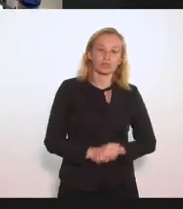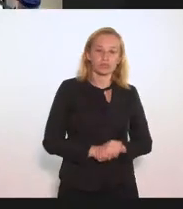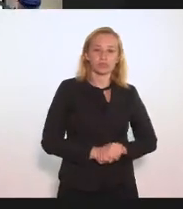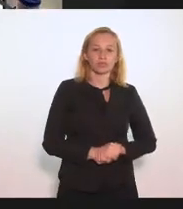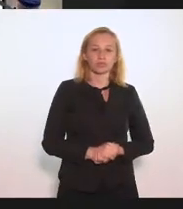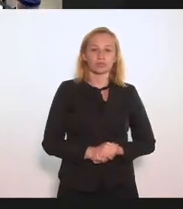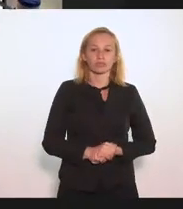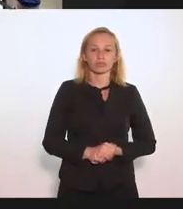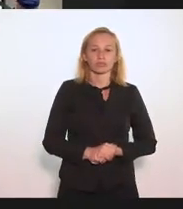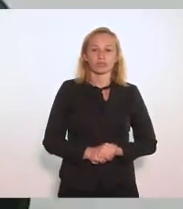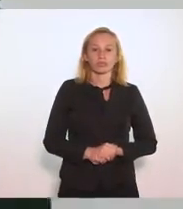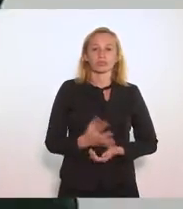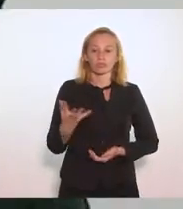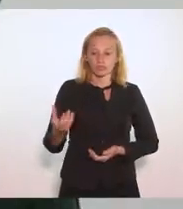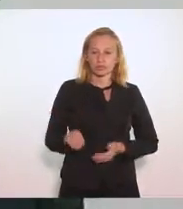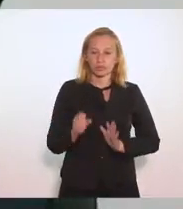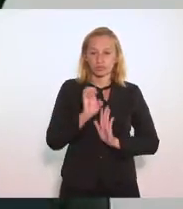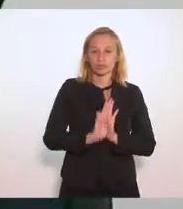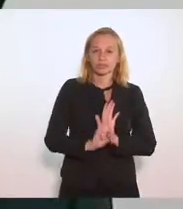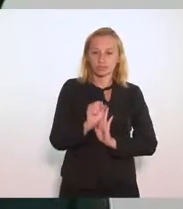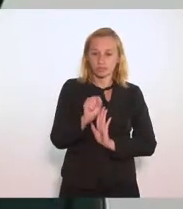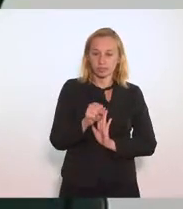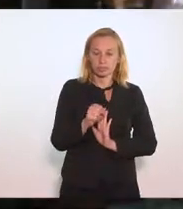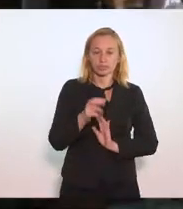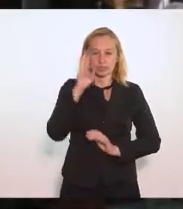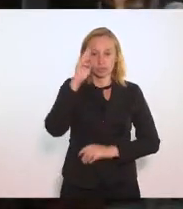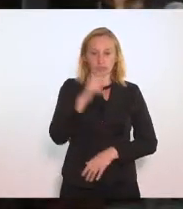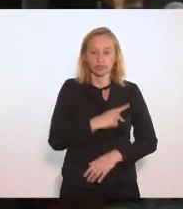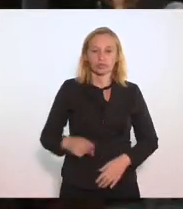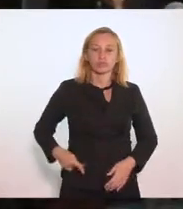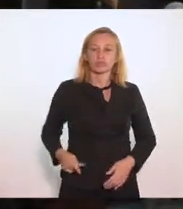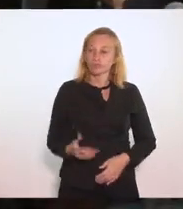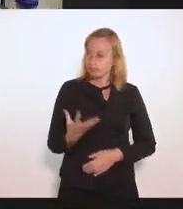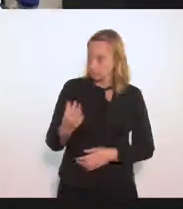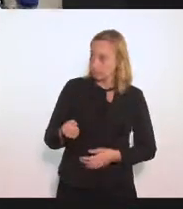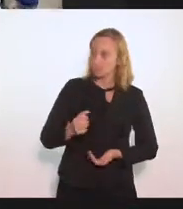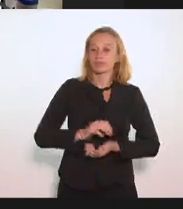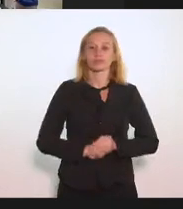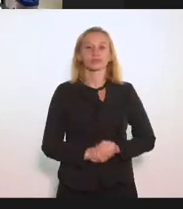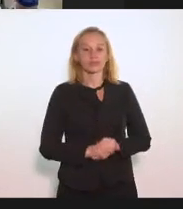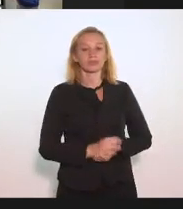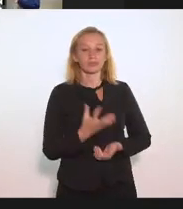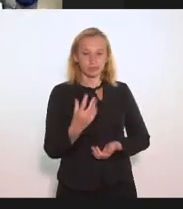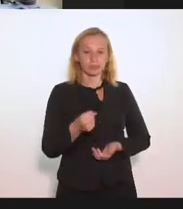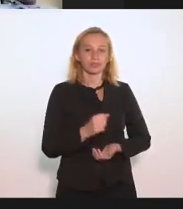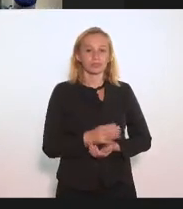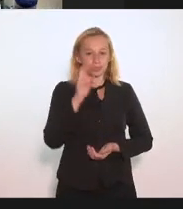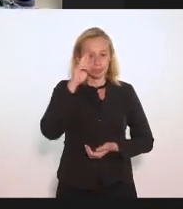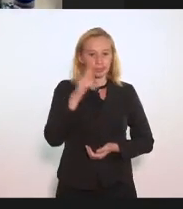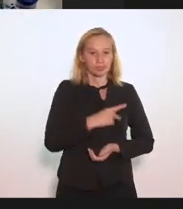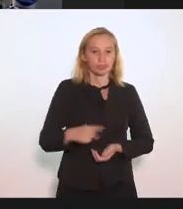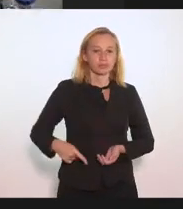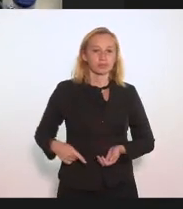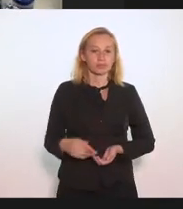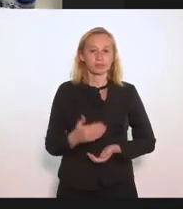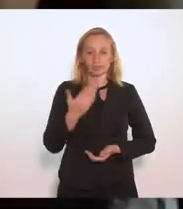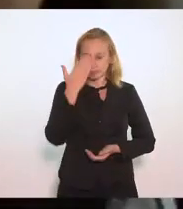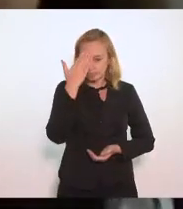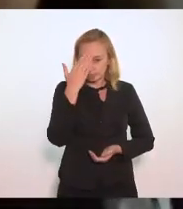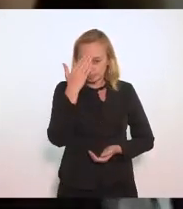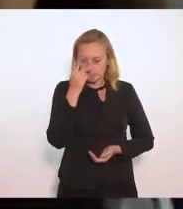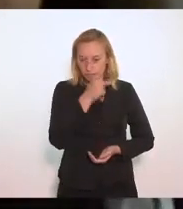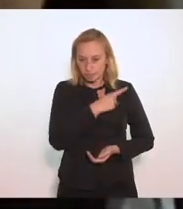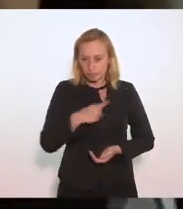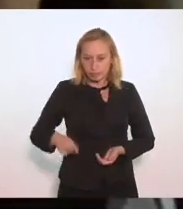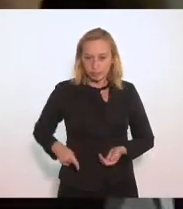vou colher a emenda seu presidente está acolhido está acolhido deputado Márcio está acolhido a emenda seu presidente presidente então a